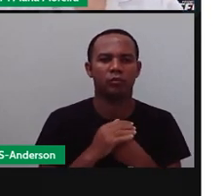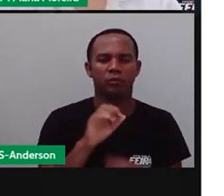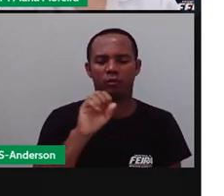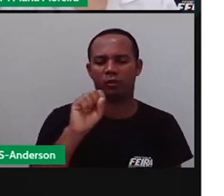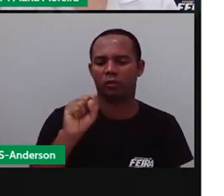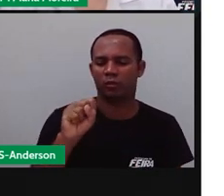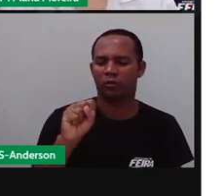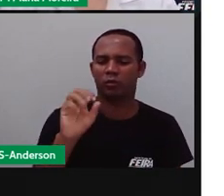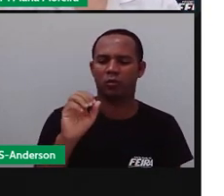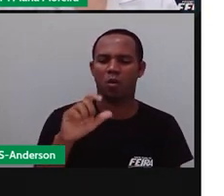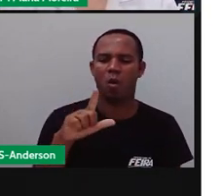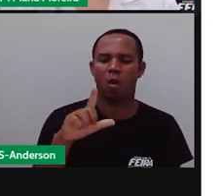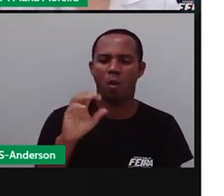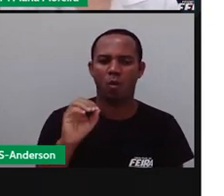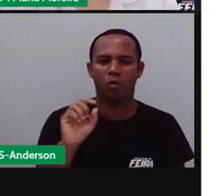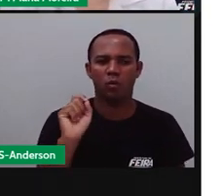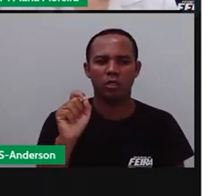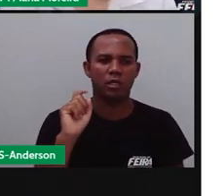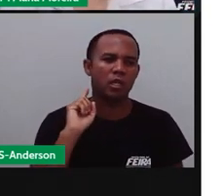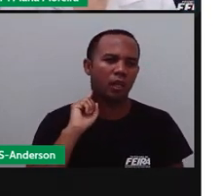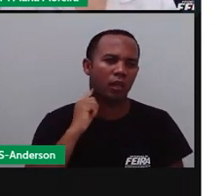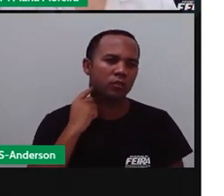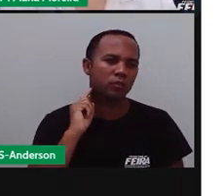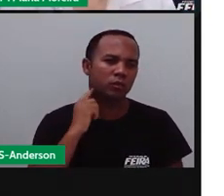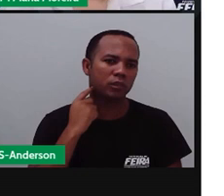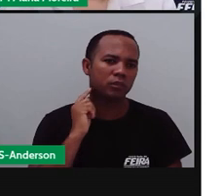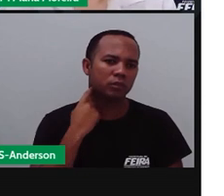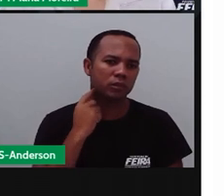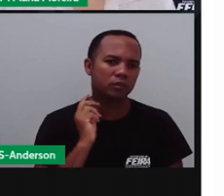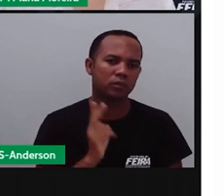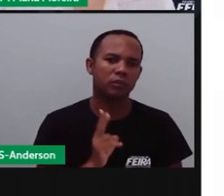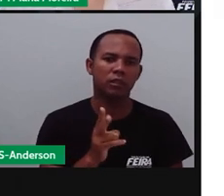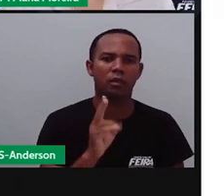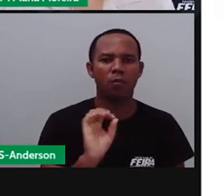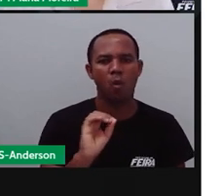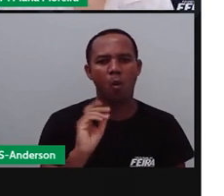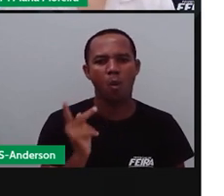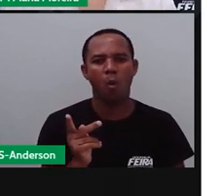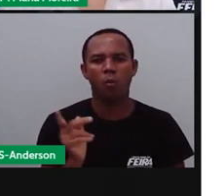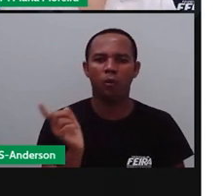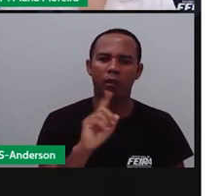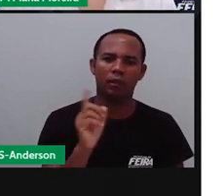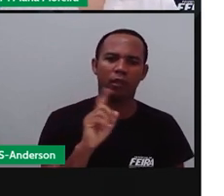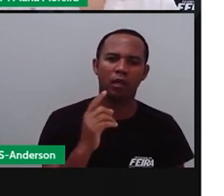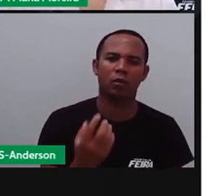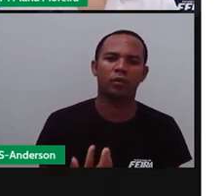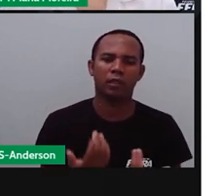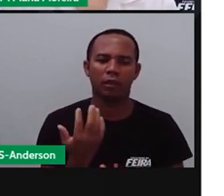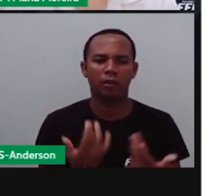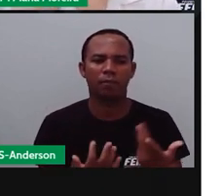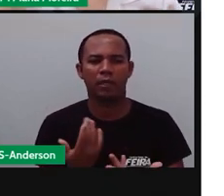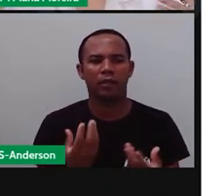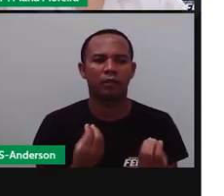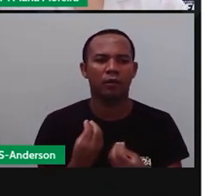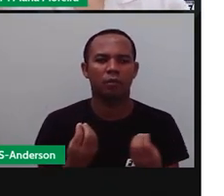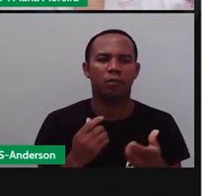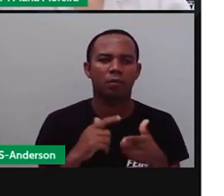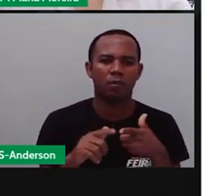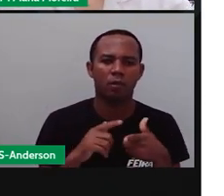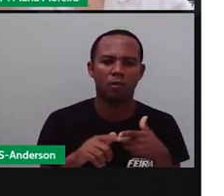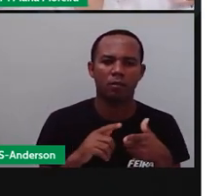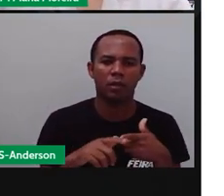solo. Como assim, Pró? A poluição do solo é lixo? Só o lixo? Não. Vêm as queimadas, né? Vêm os produtos